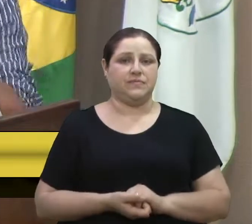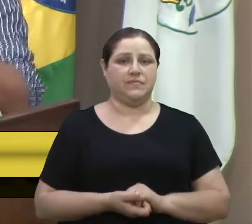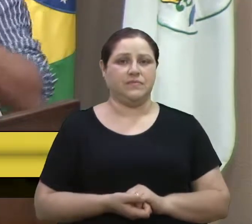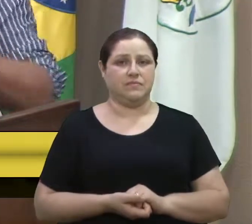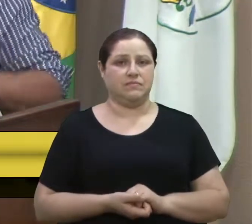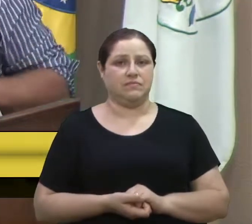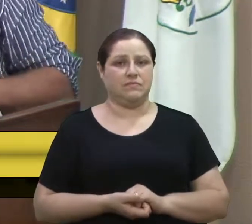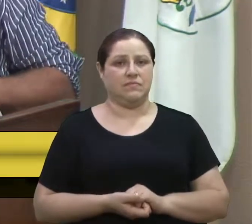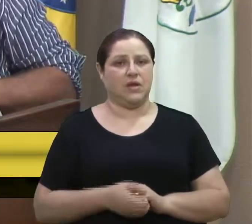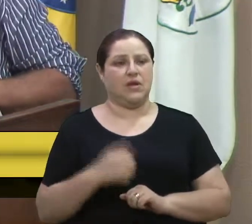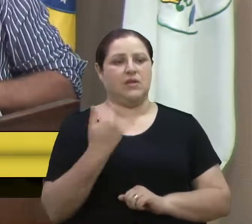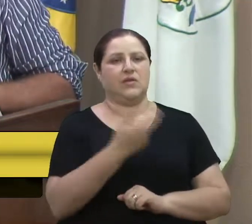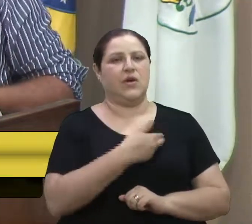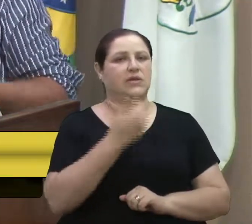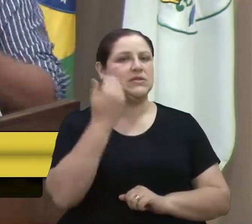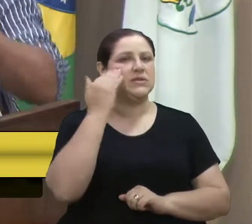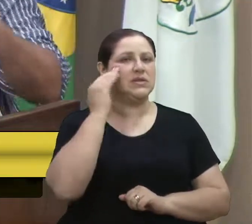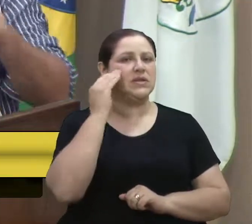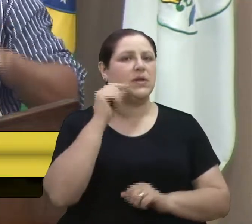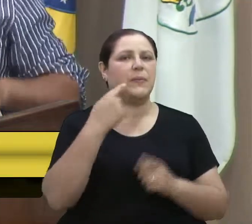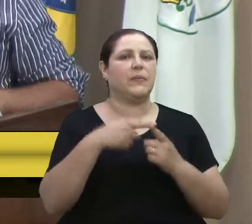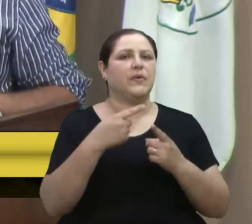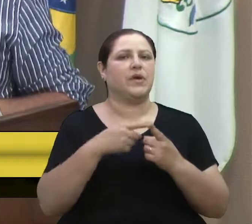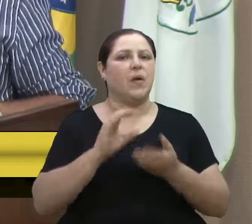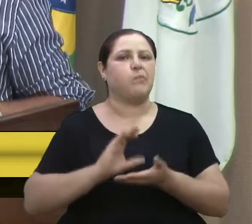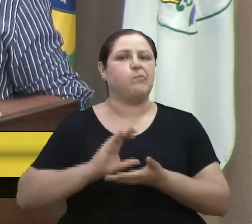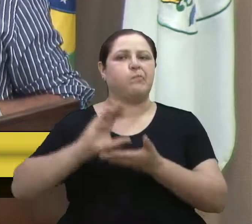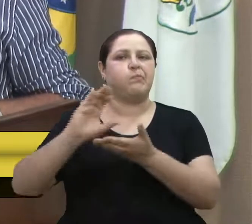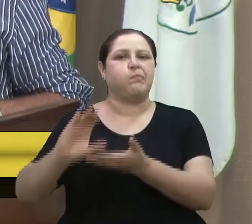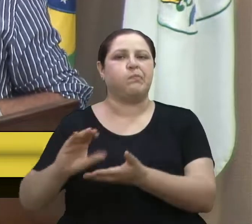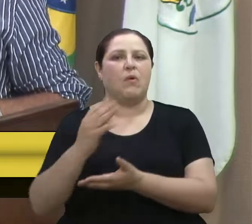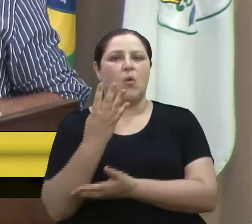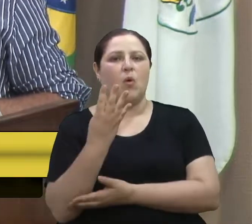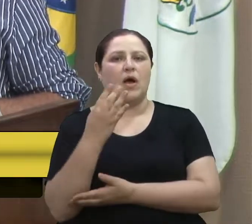Até para entender por que os 4 milhões e por que não passou pela Câmara.